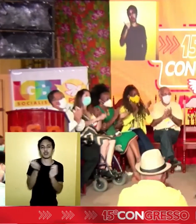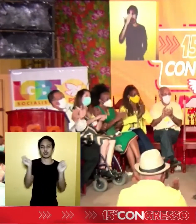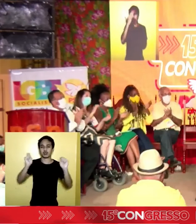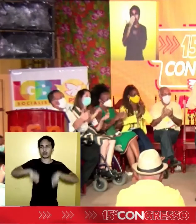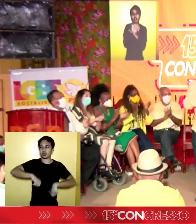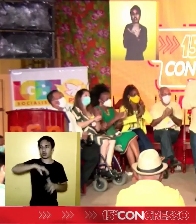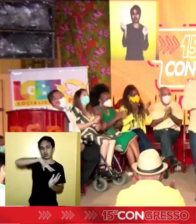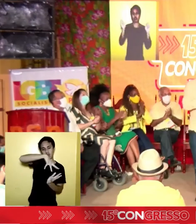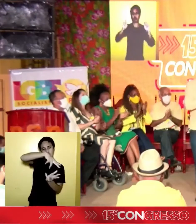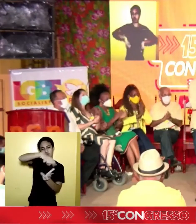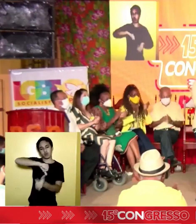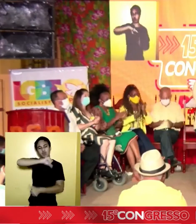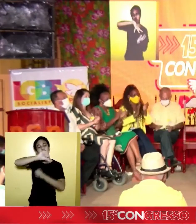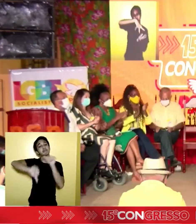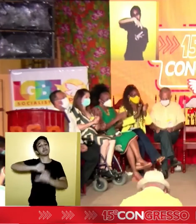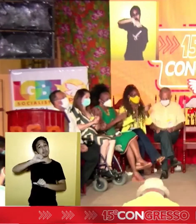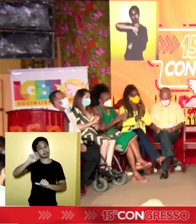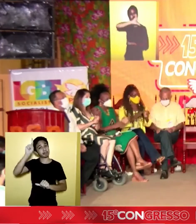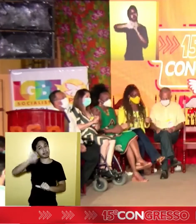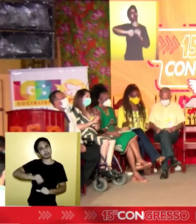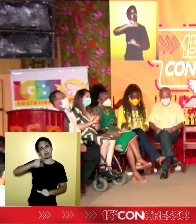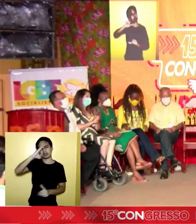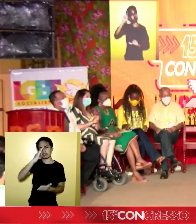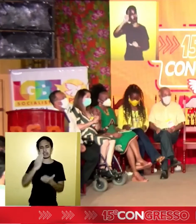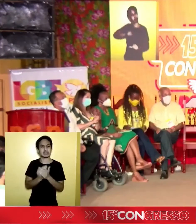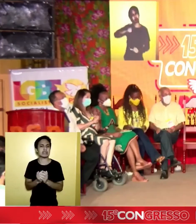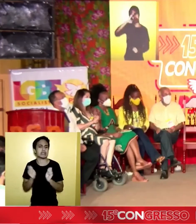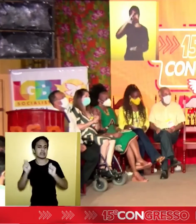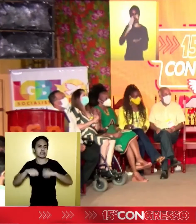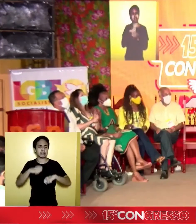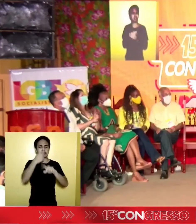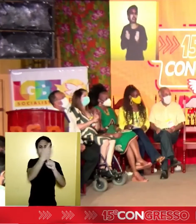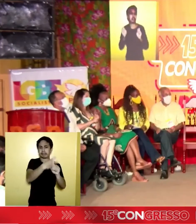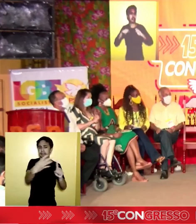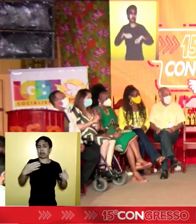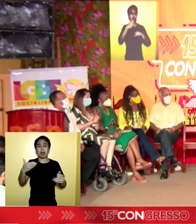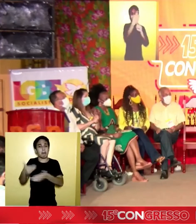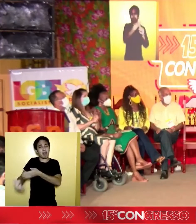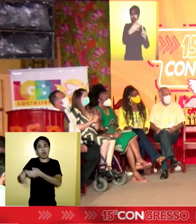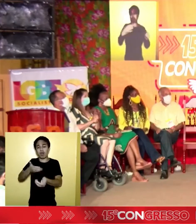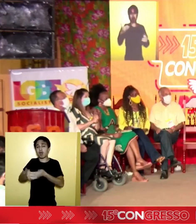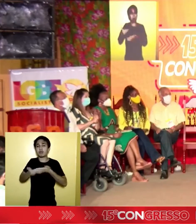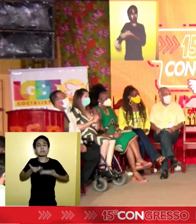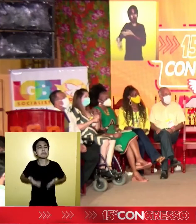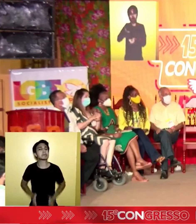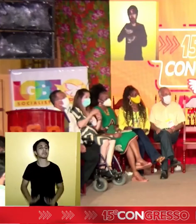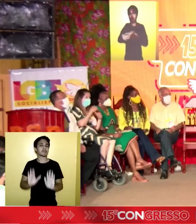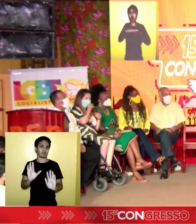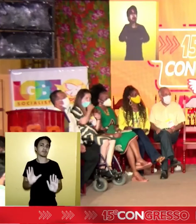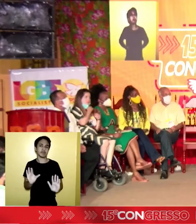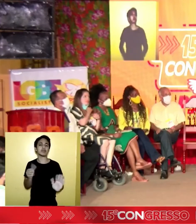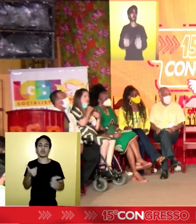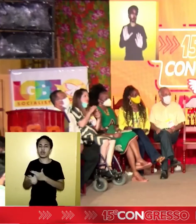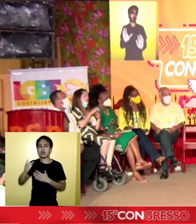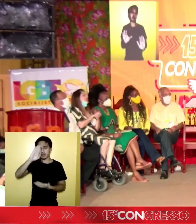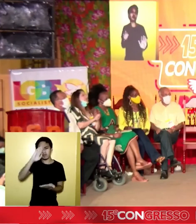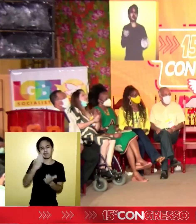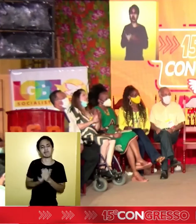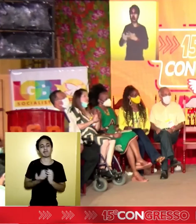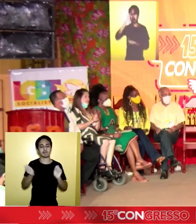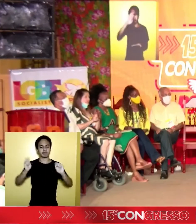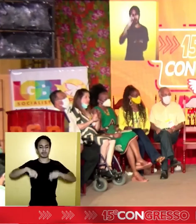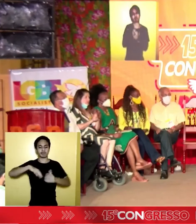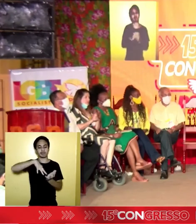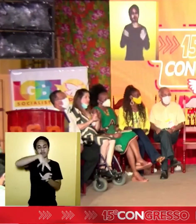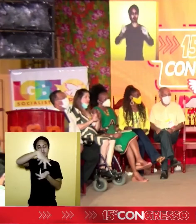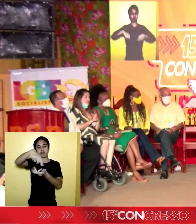mundo sem preconceito, nem racial, nem sexual, nem de qualquer natureza. Nós acreditamos que